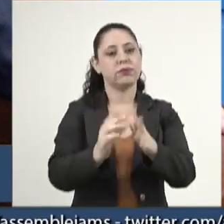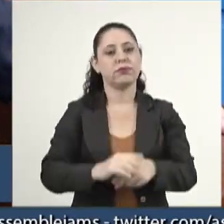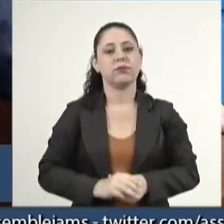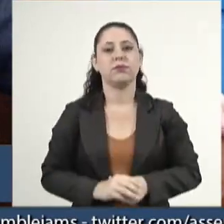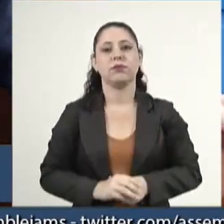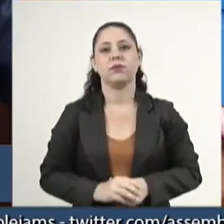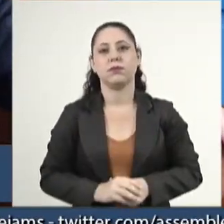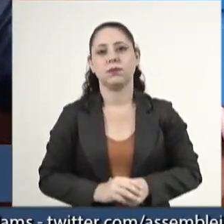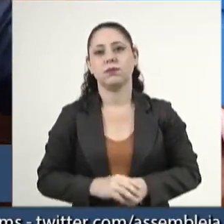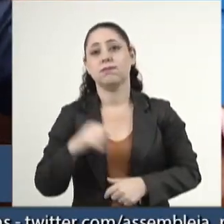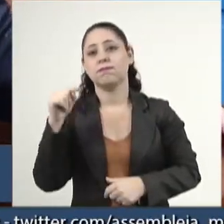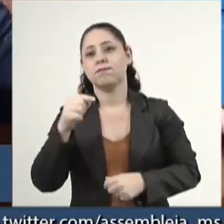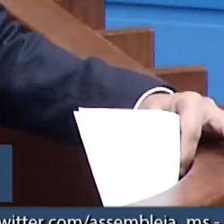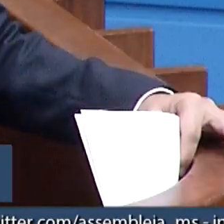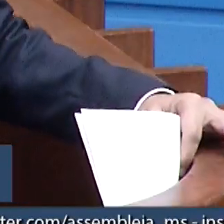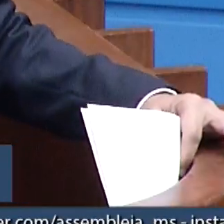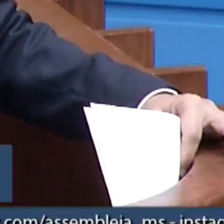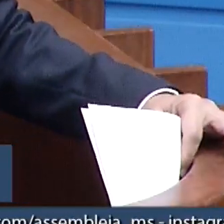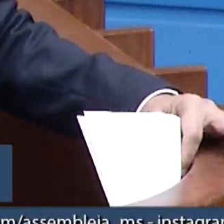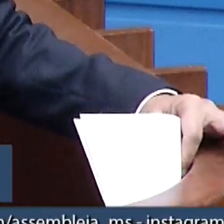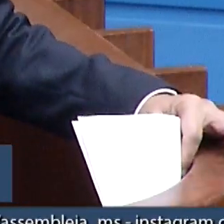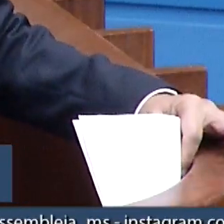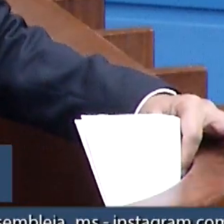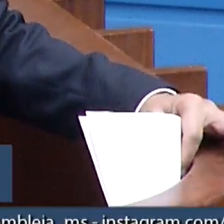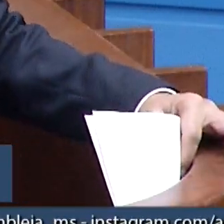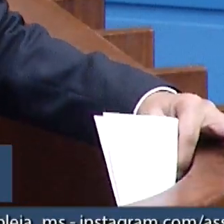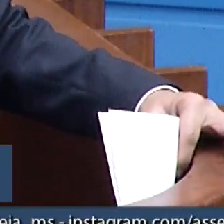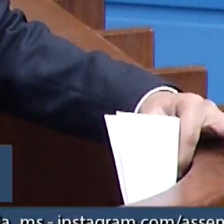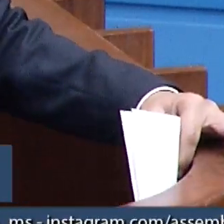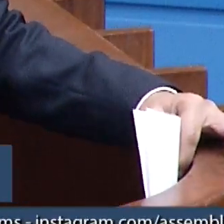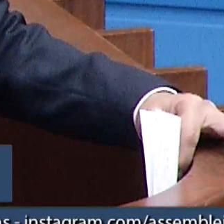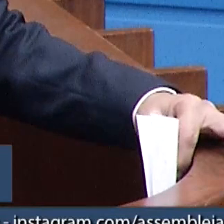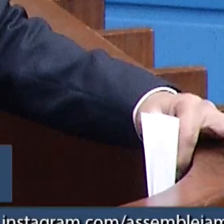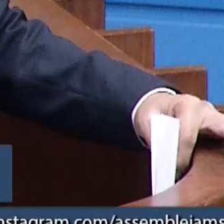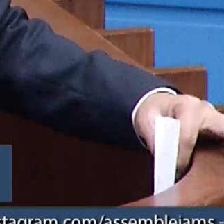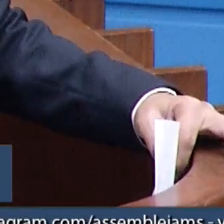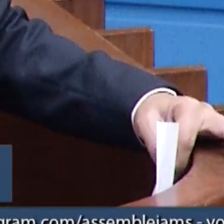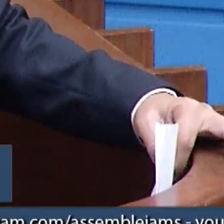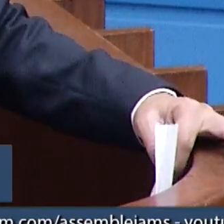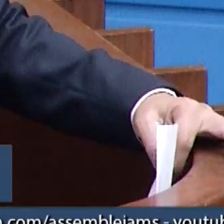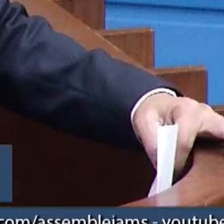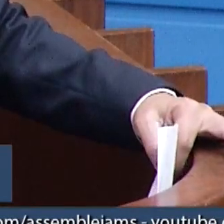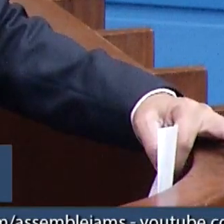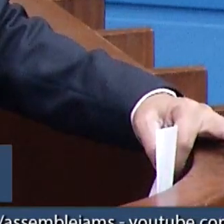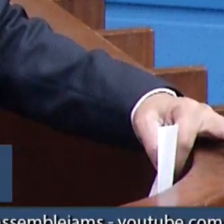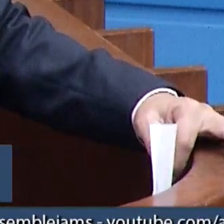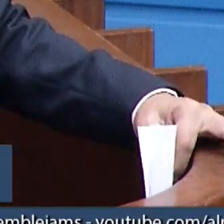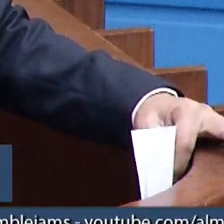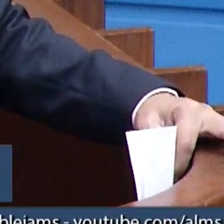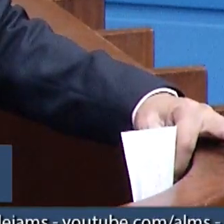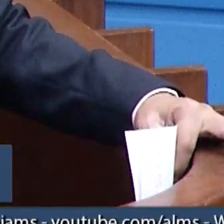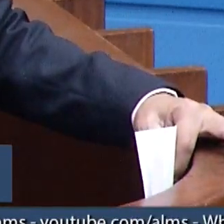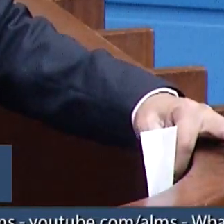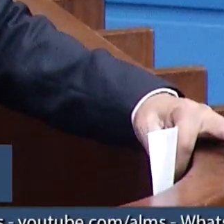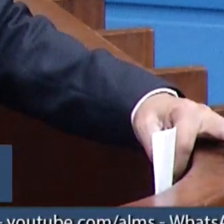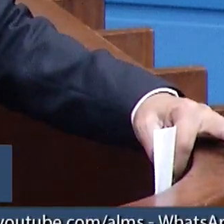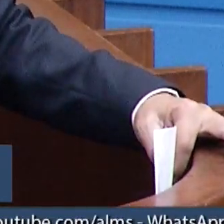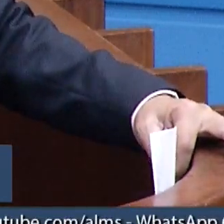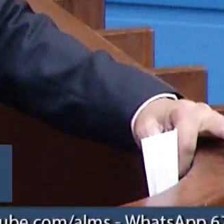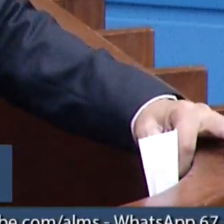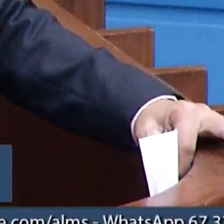Aqui está a explicação do porquê desse déficit que nós